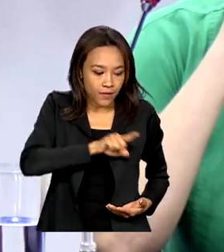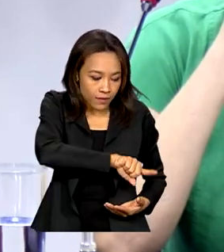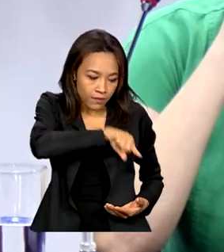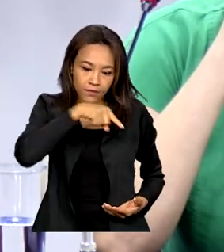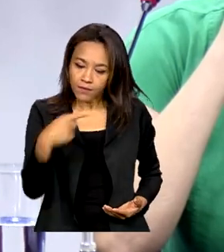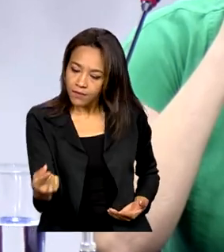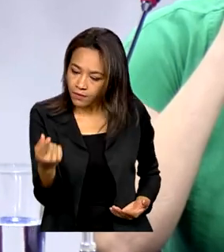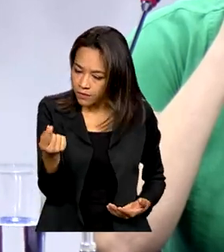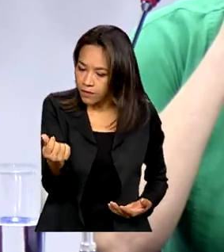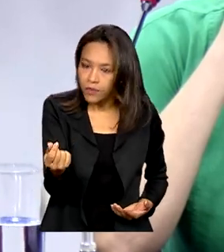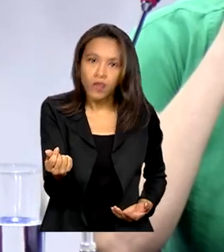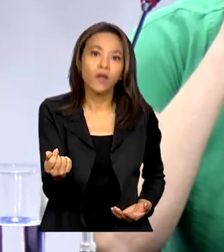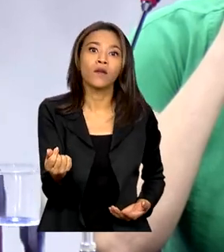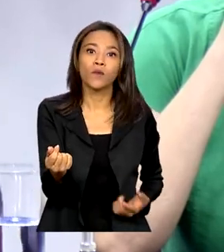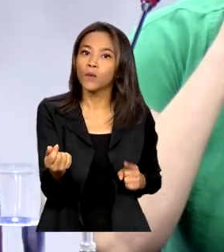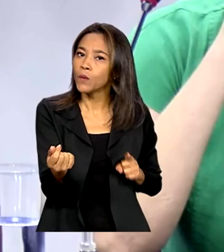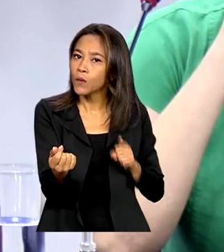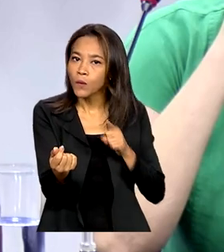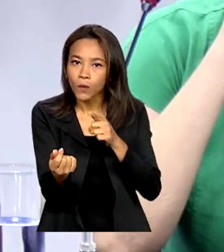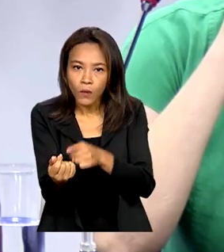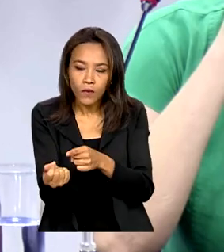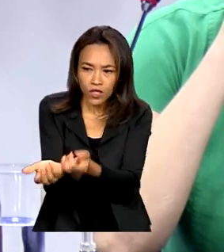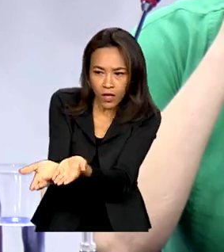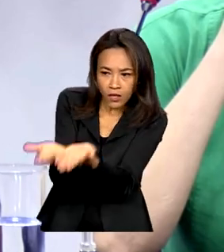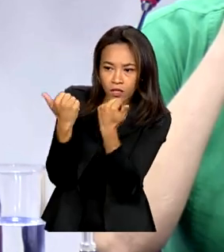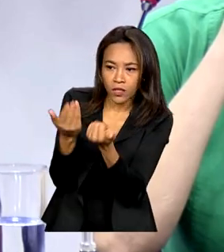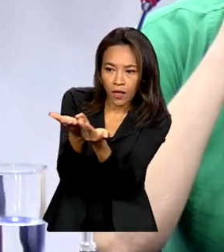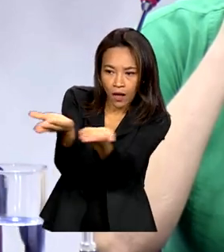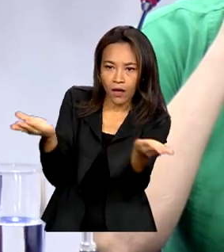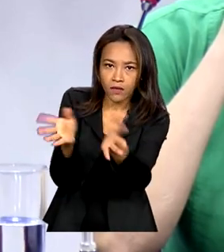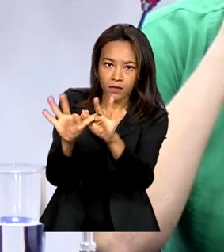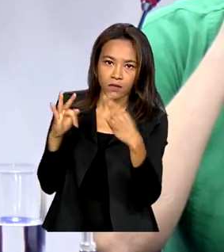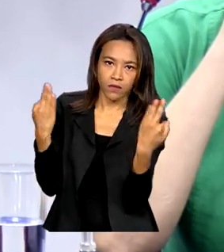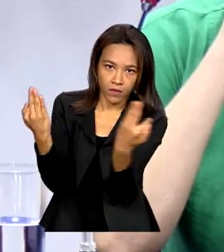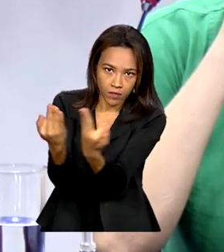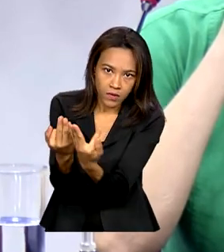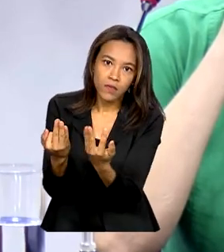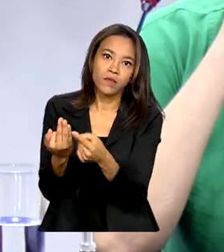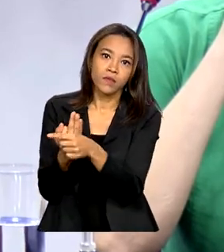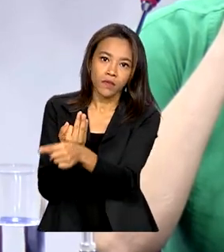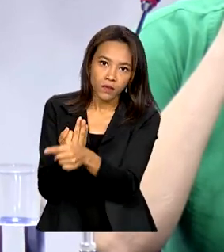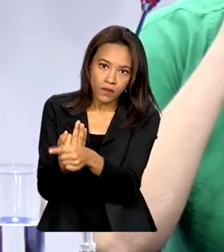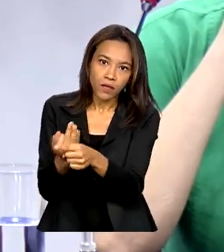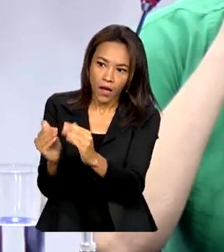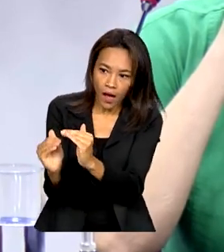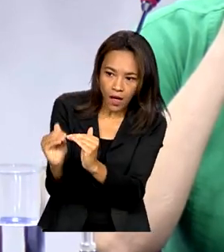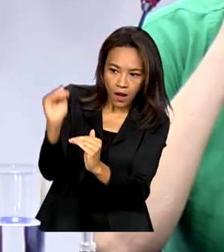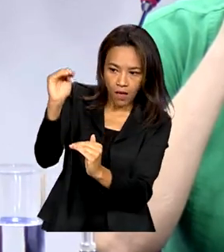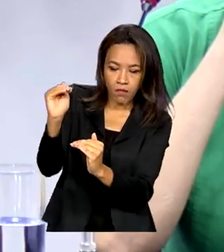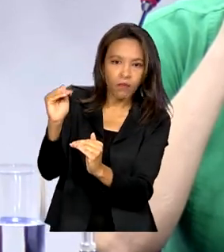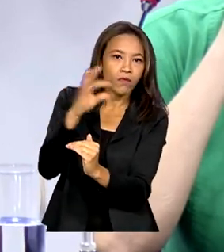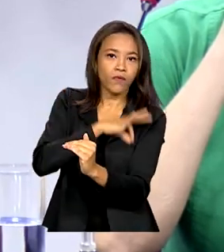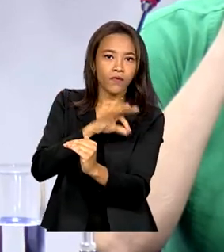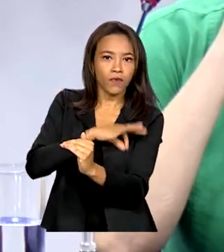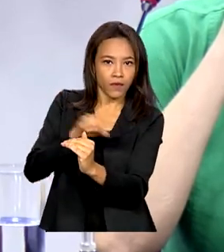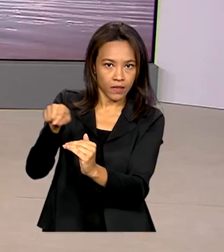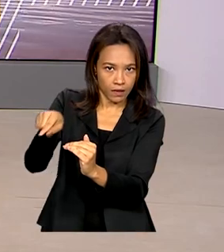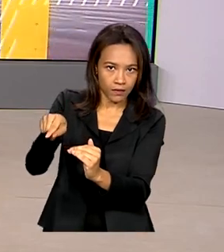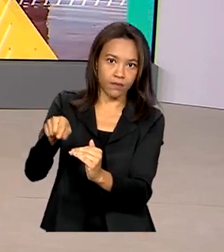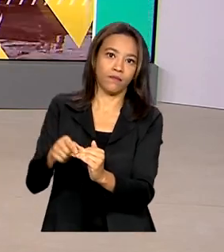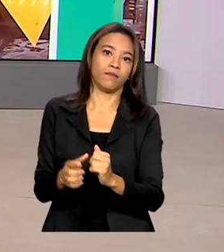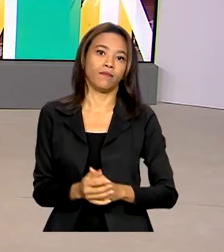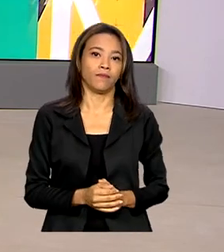tira essa família, não é, por uma renda mais elevada da extrema pobreza.